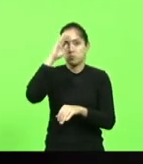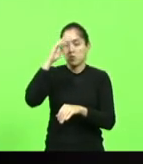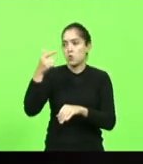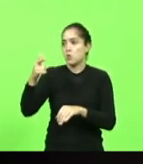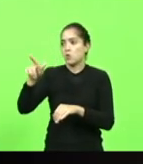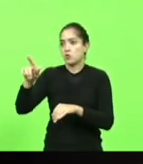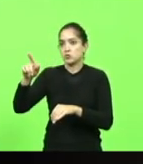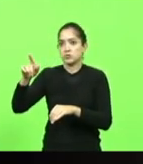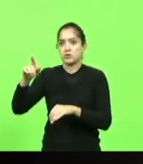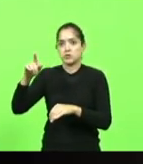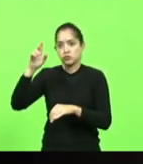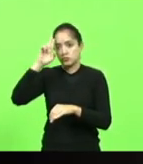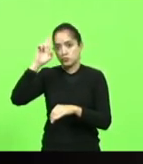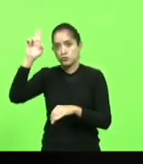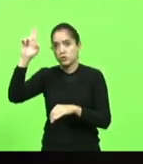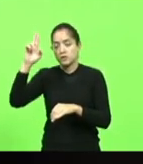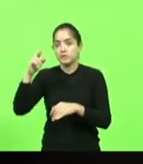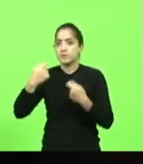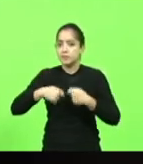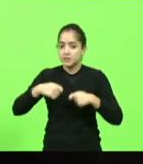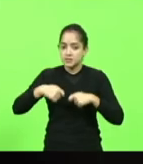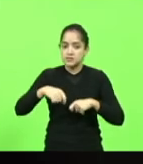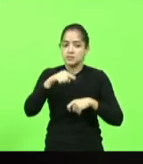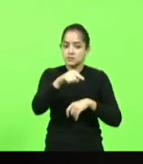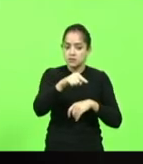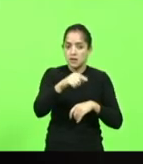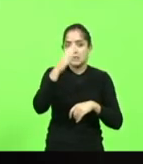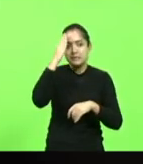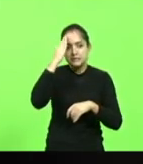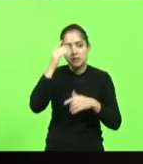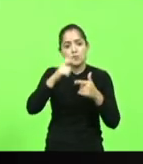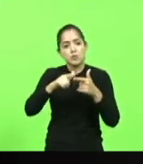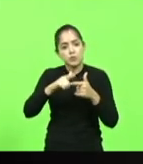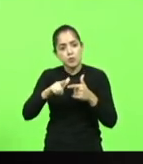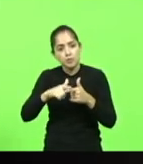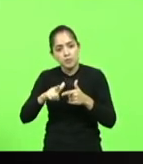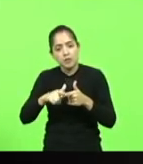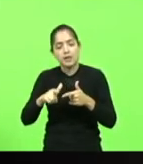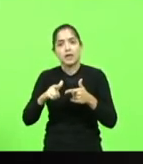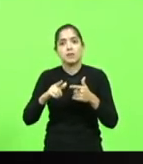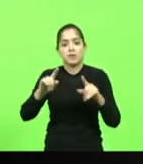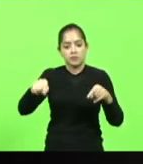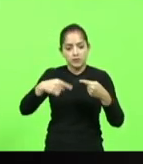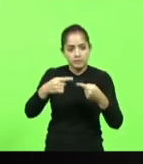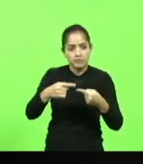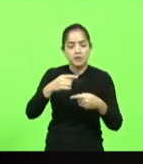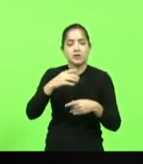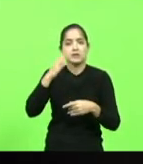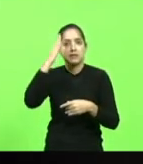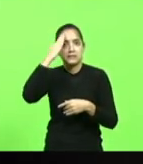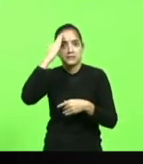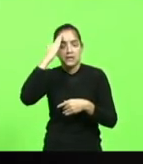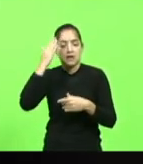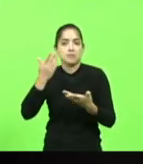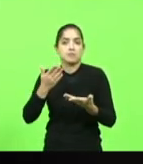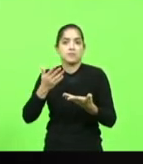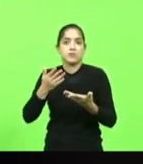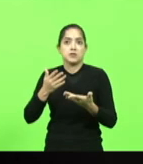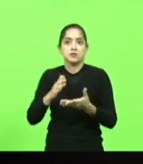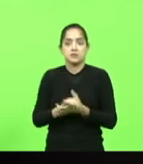tem que ter praça lá o praça sabe o problema que o praça está sofrendo na questão da